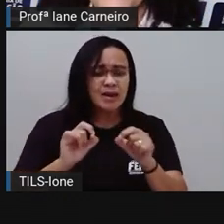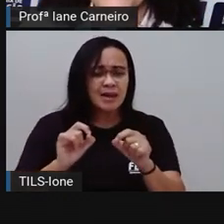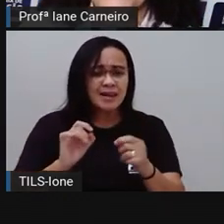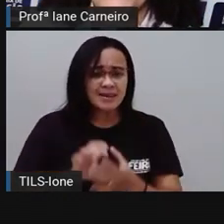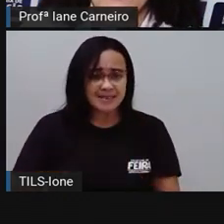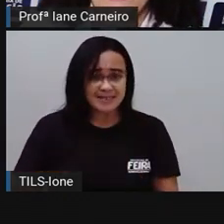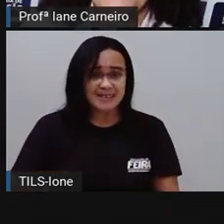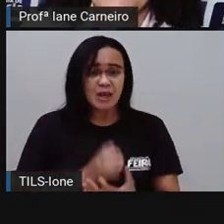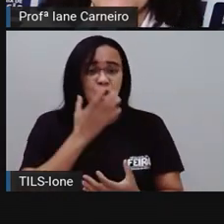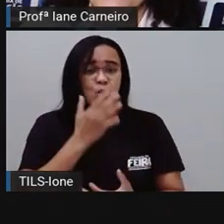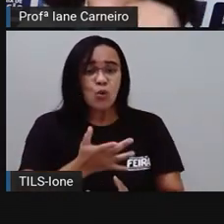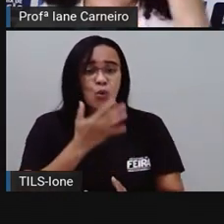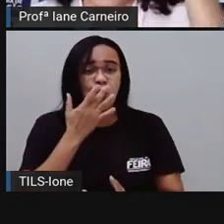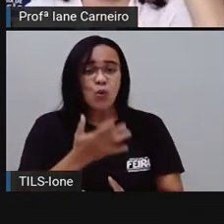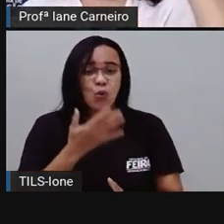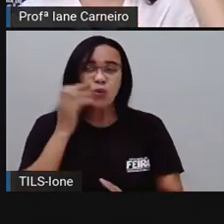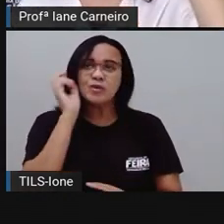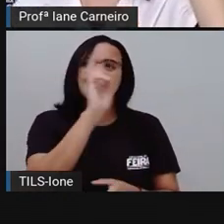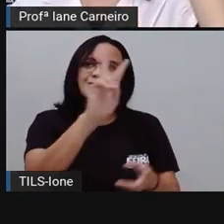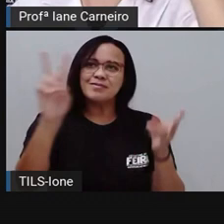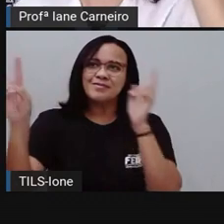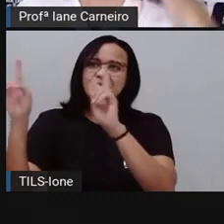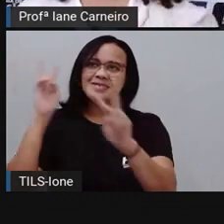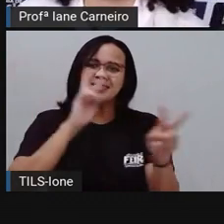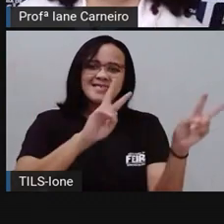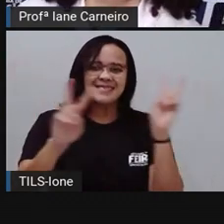de cor aos nossos olhares.